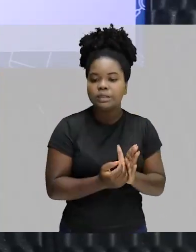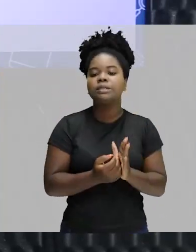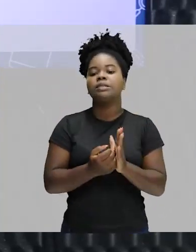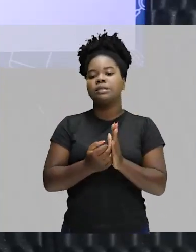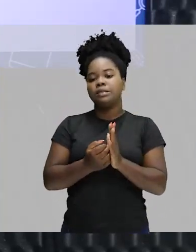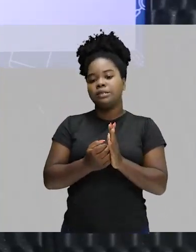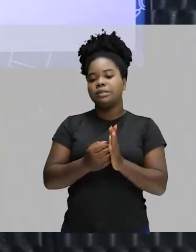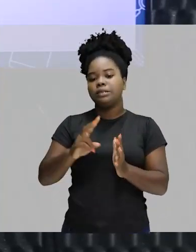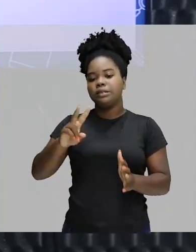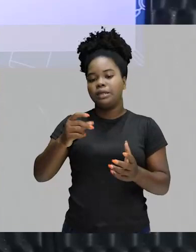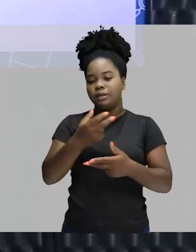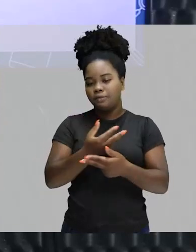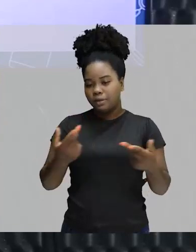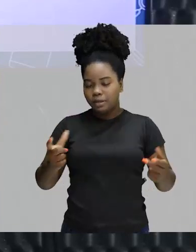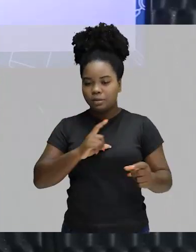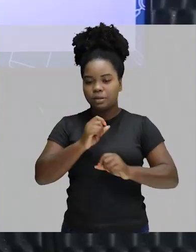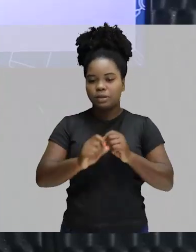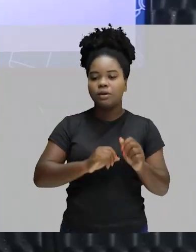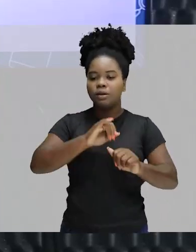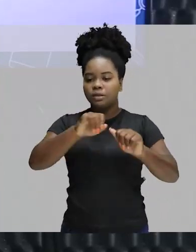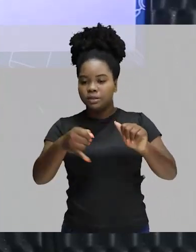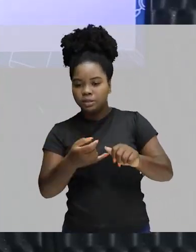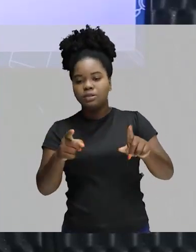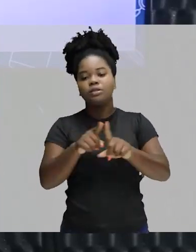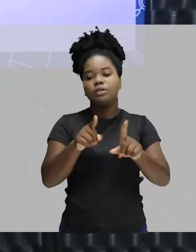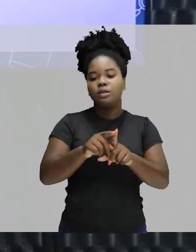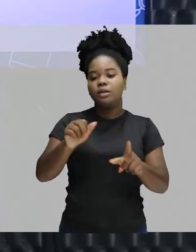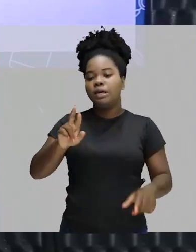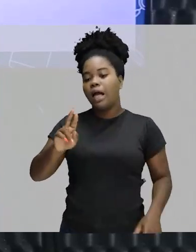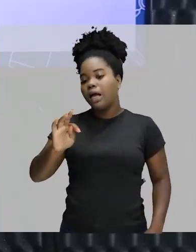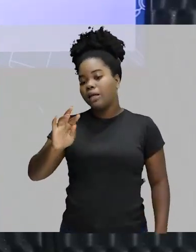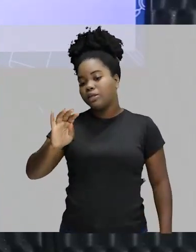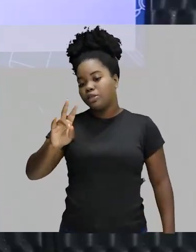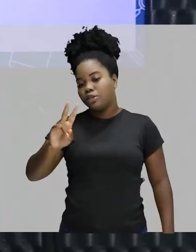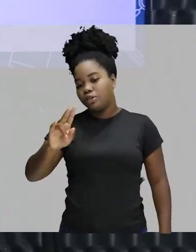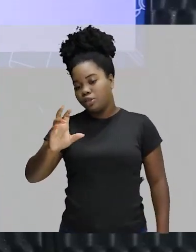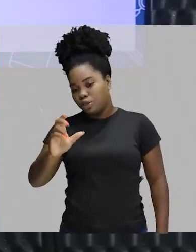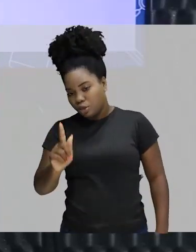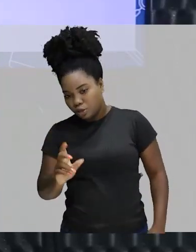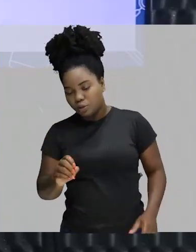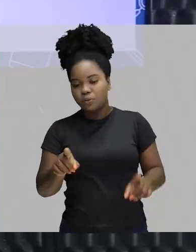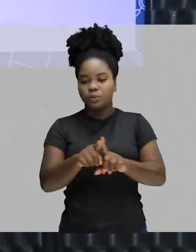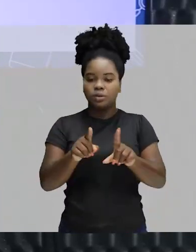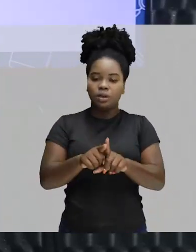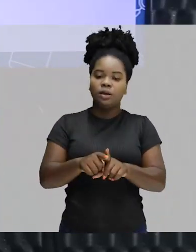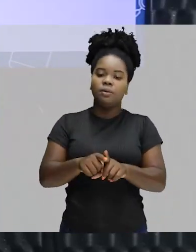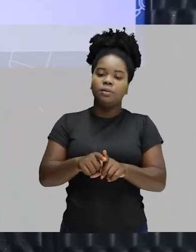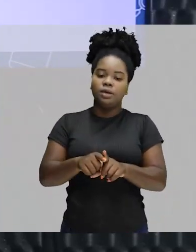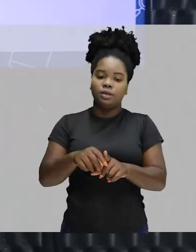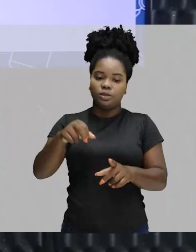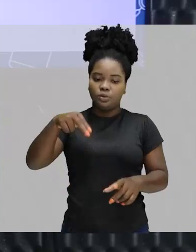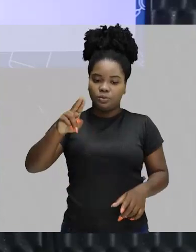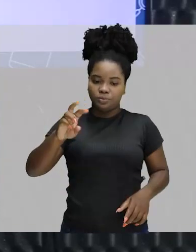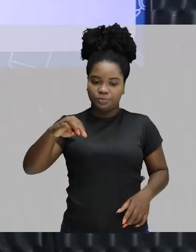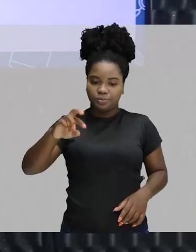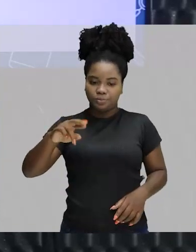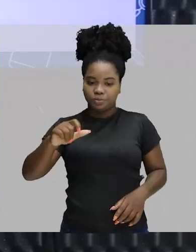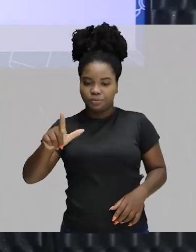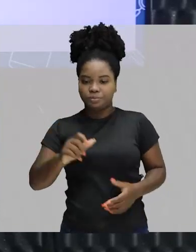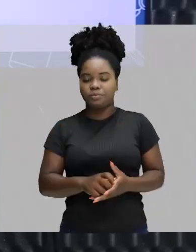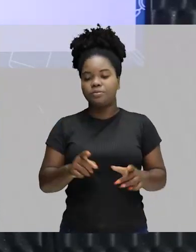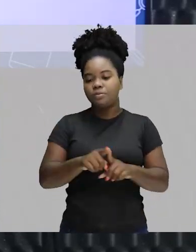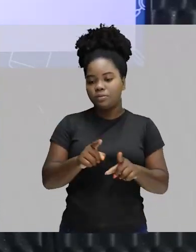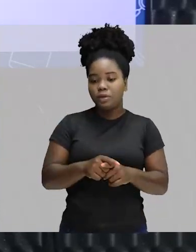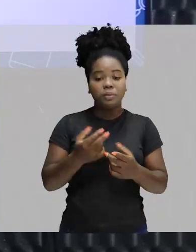o adjetivo, o artigo, o numeral, o pronome e as classes de palavras invariáveis, o